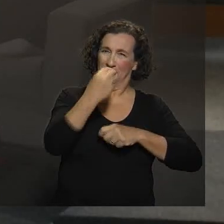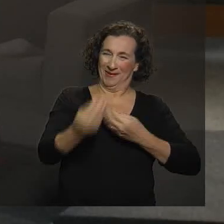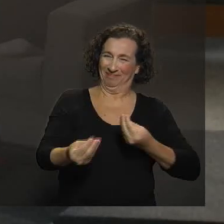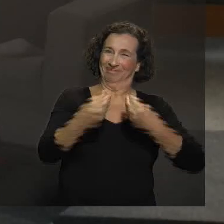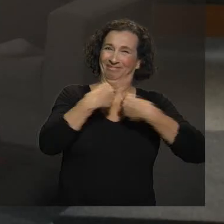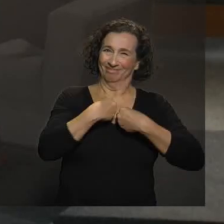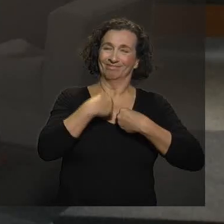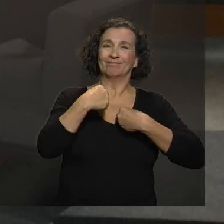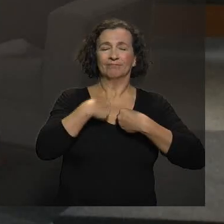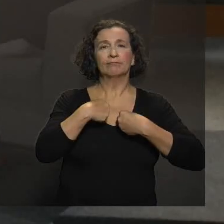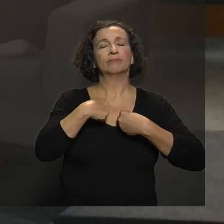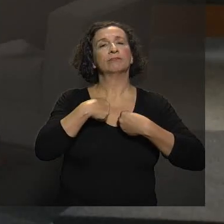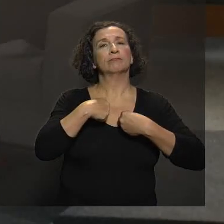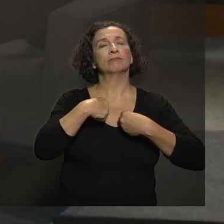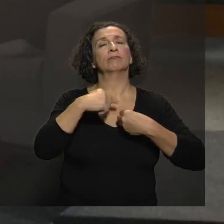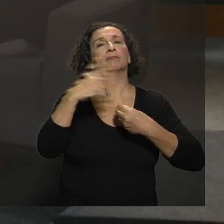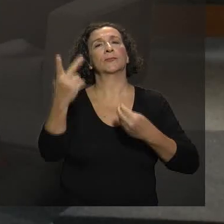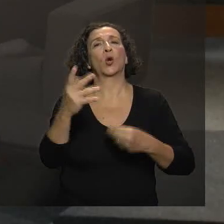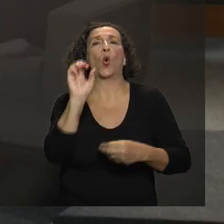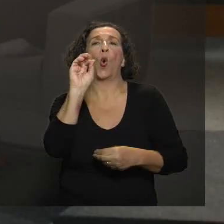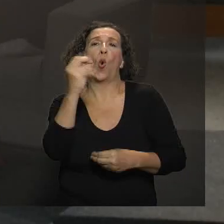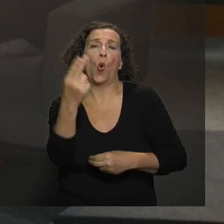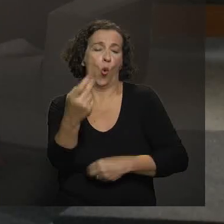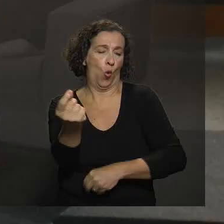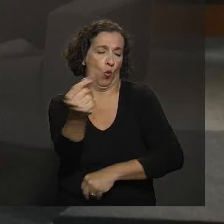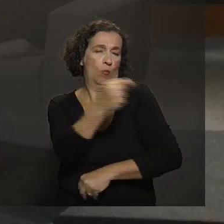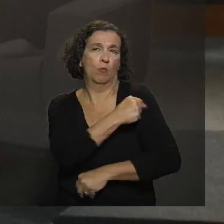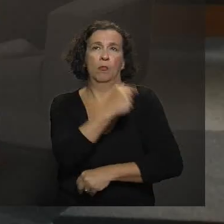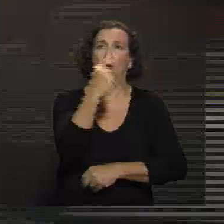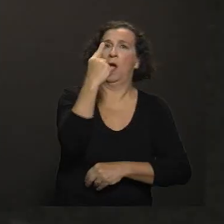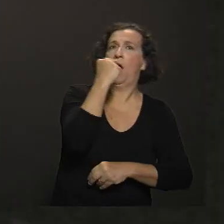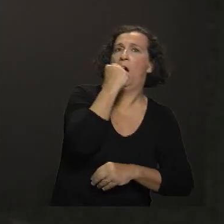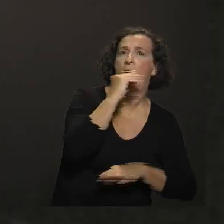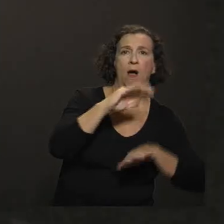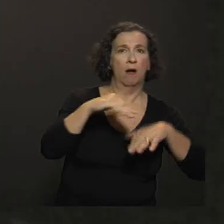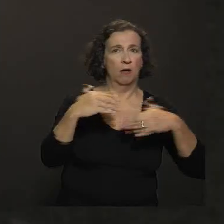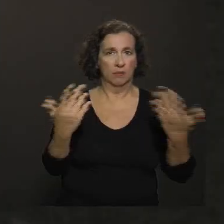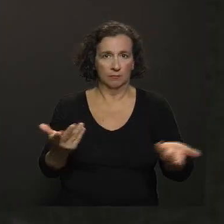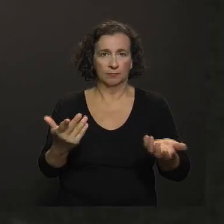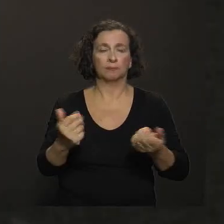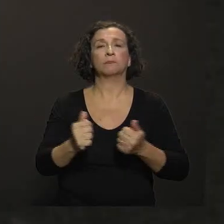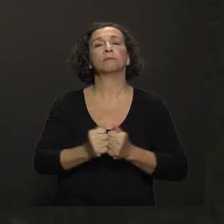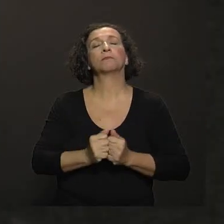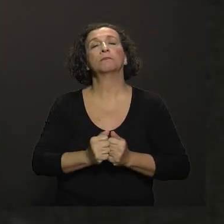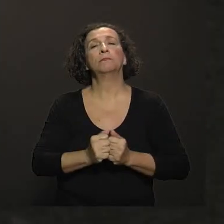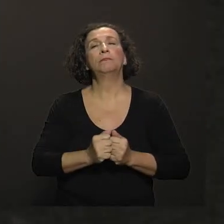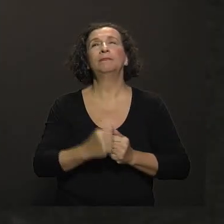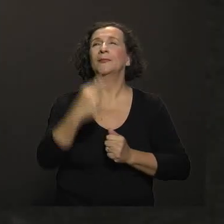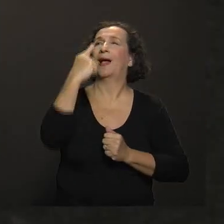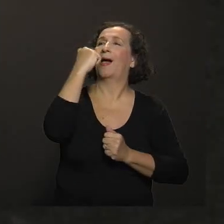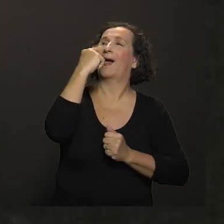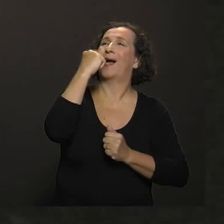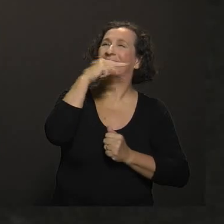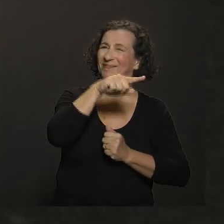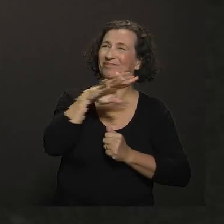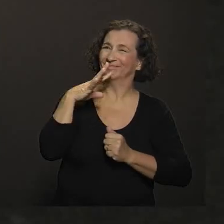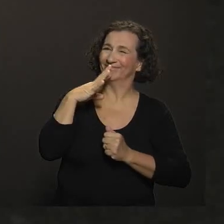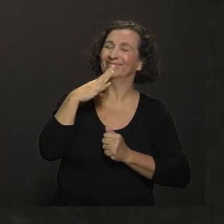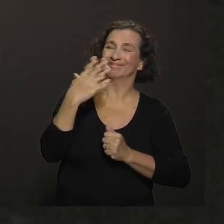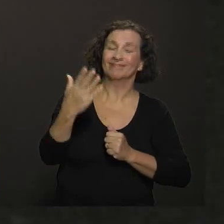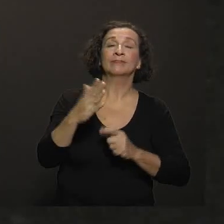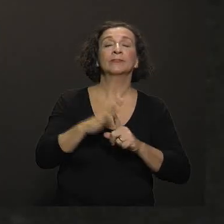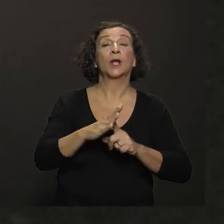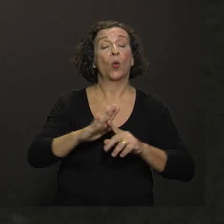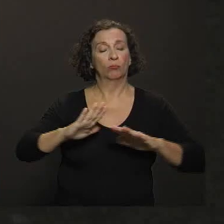feito ou injetável, ou pode ser oral, como a vacina da poliomielite também. Que é a gotinha, né? Que é a gotinha. E ele vai